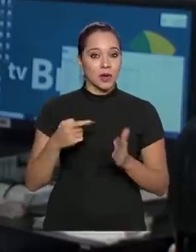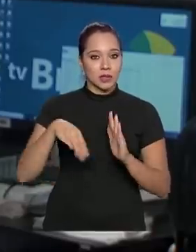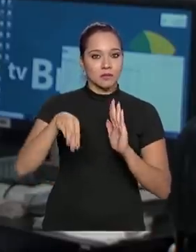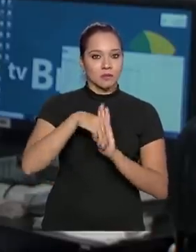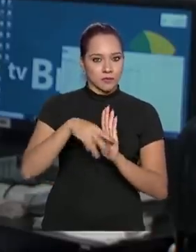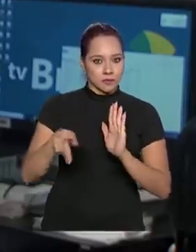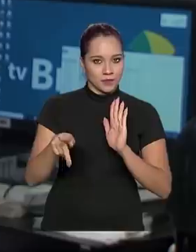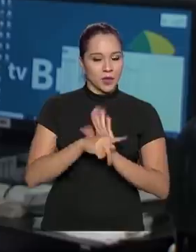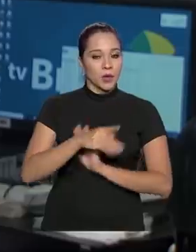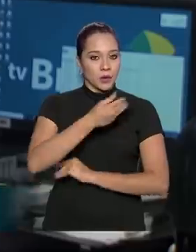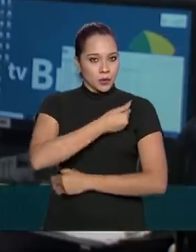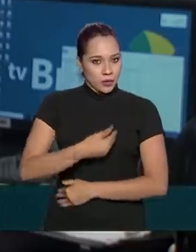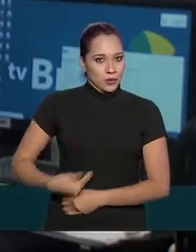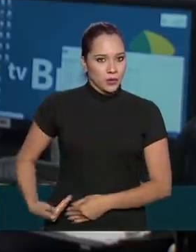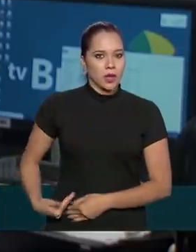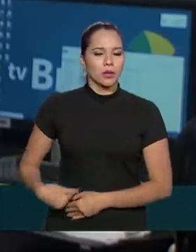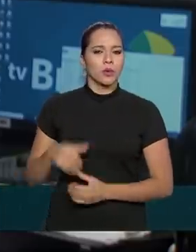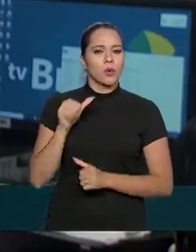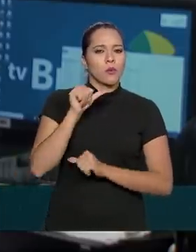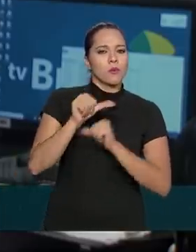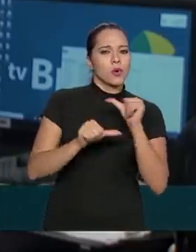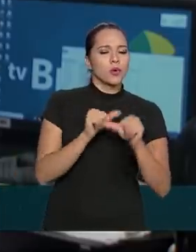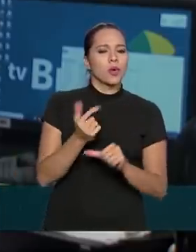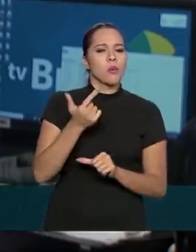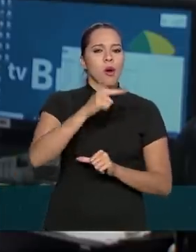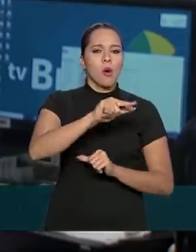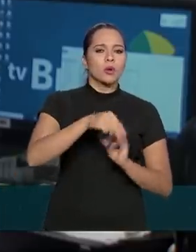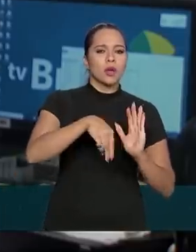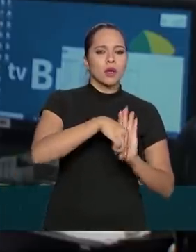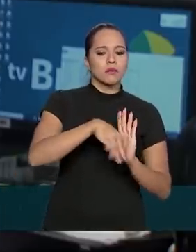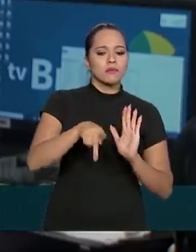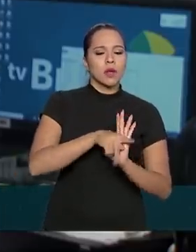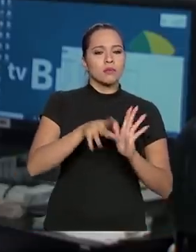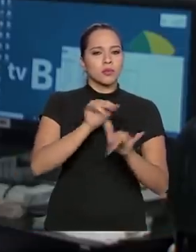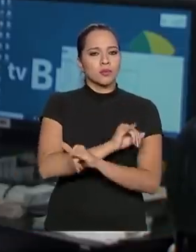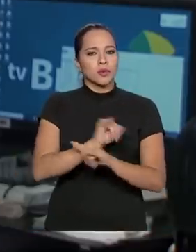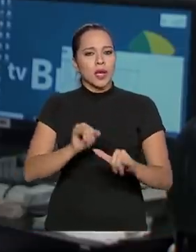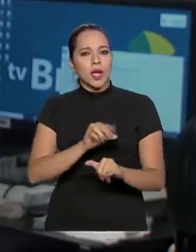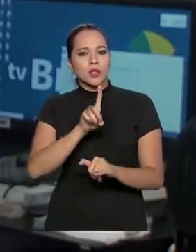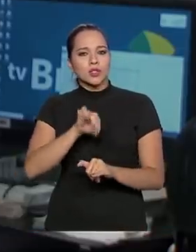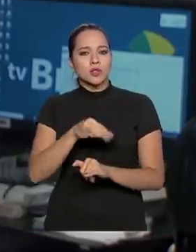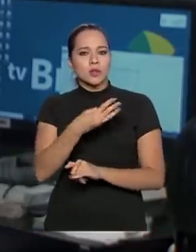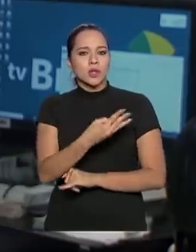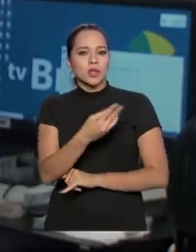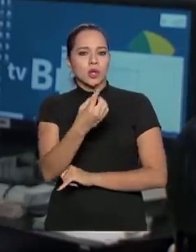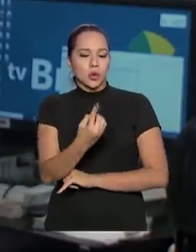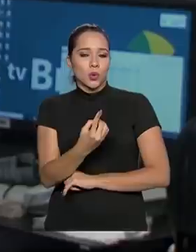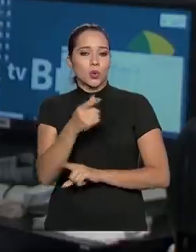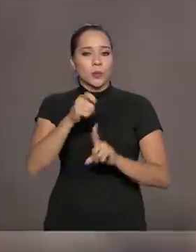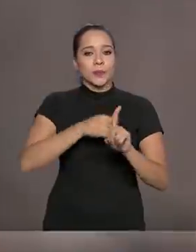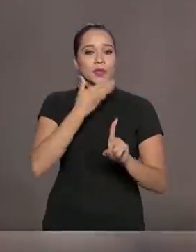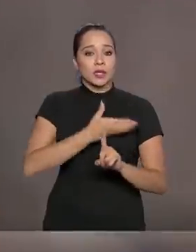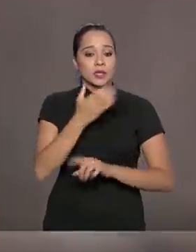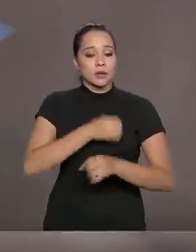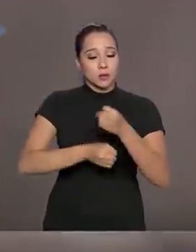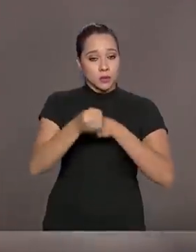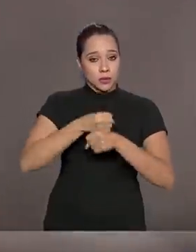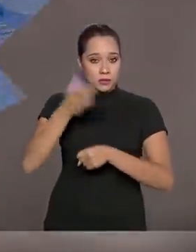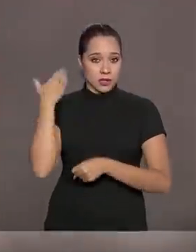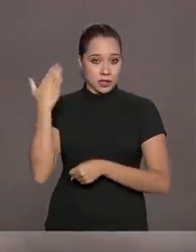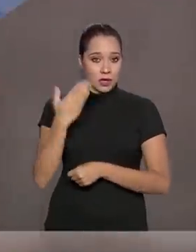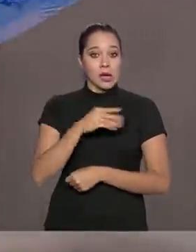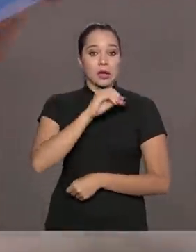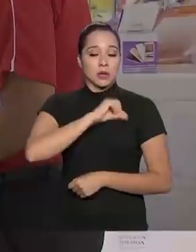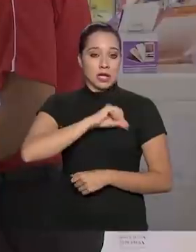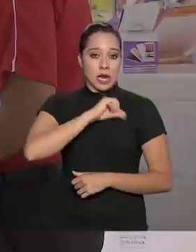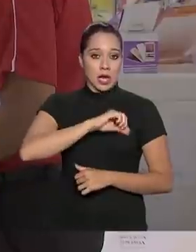provisória do governo altera uma outra MP publicada em 31 de dezembro do ano passado, que passava